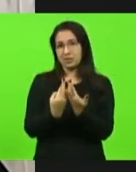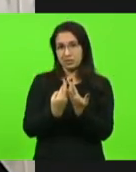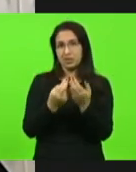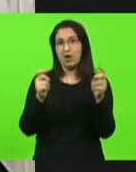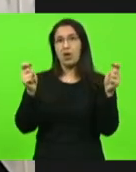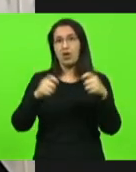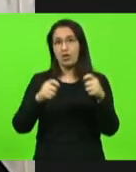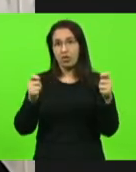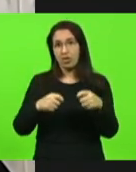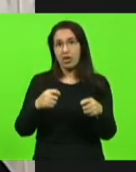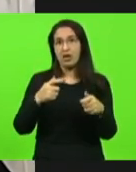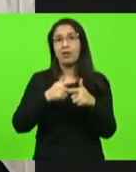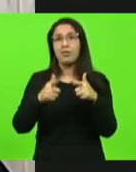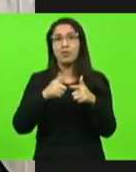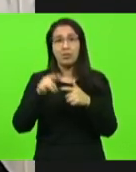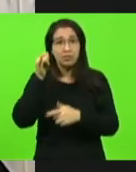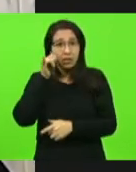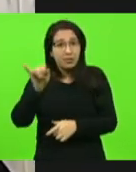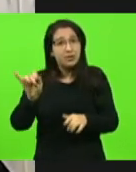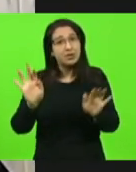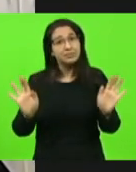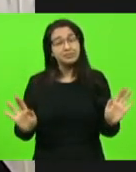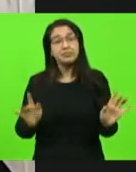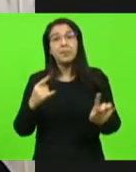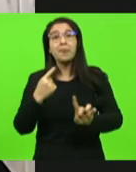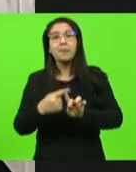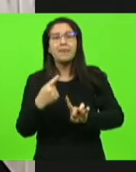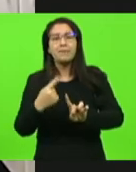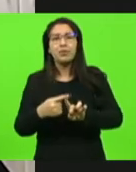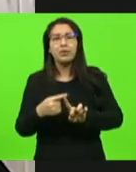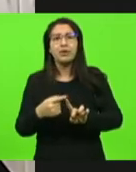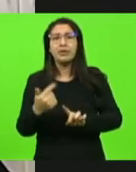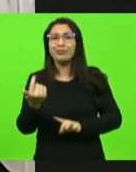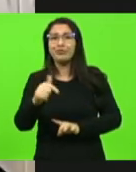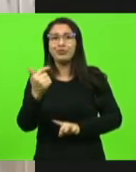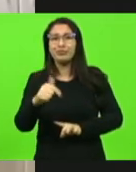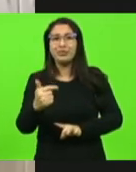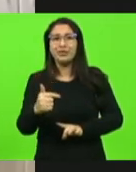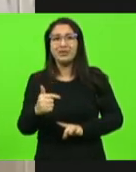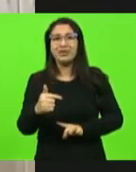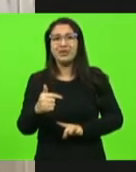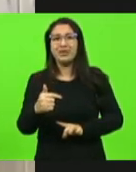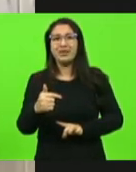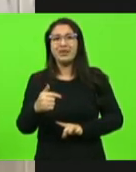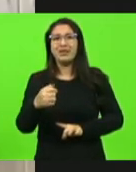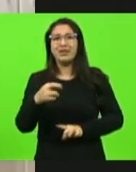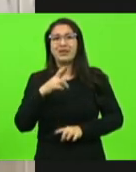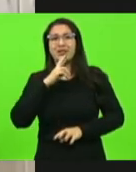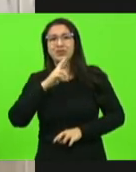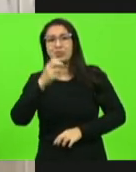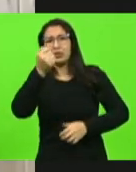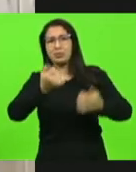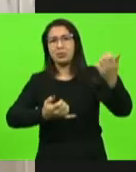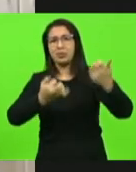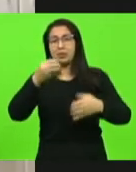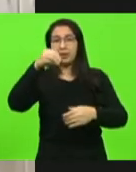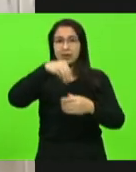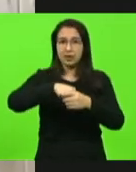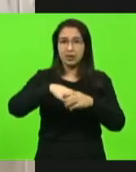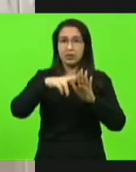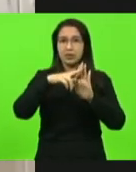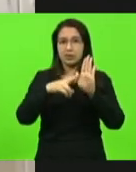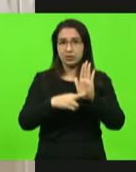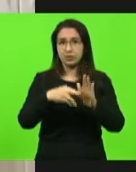pontos. Porque não está existindo mais justificativa lá dentro do Rio Aléssico, o regimento interno nosso,